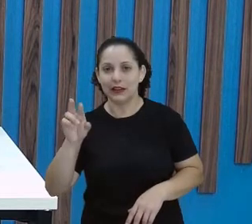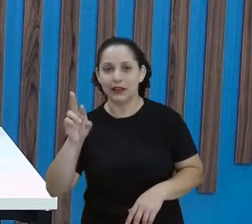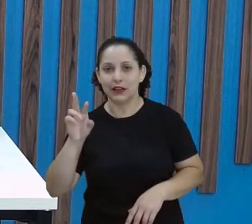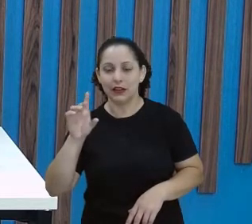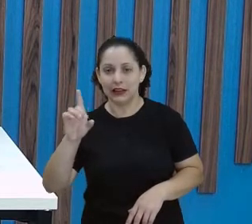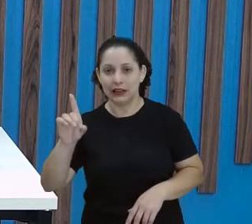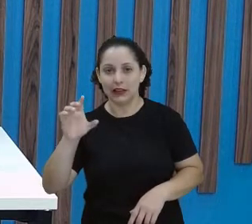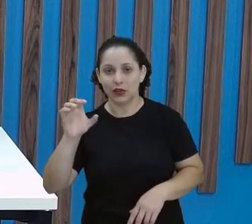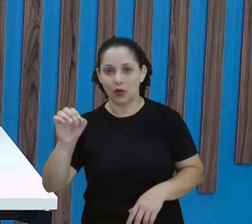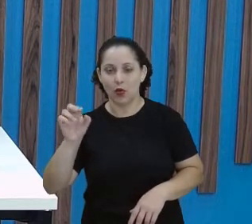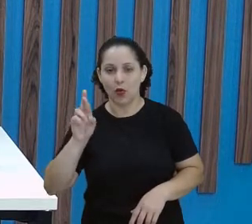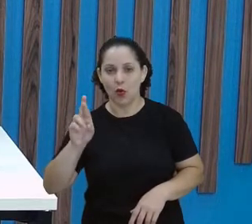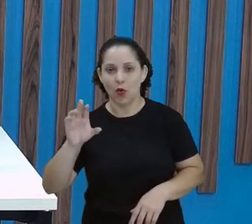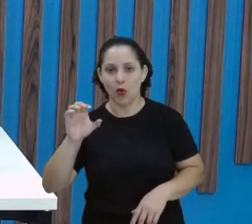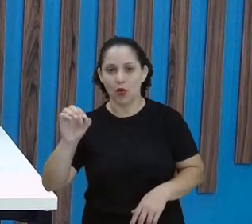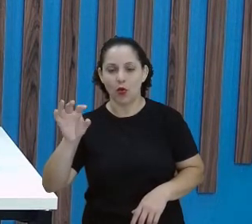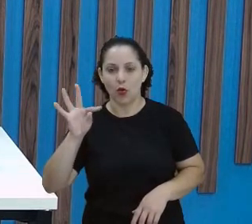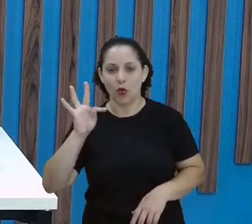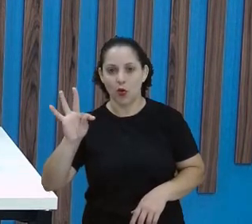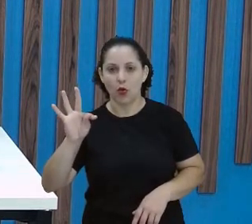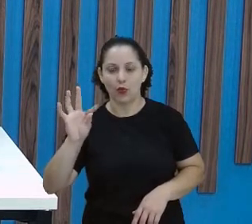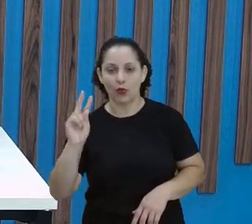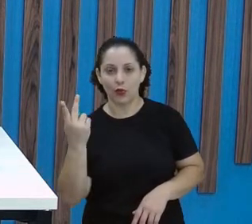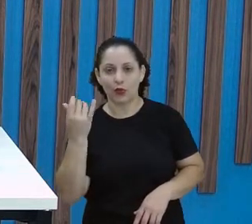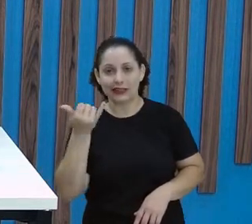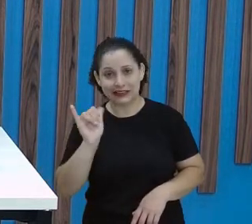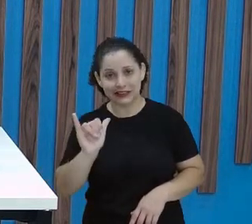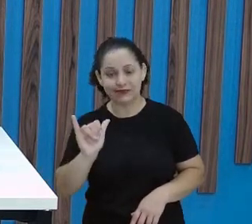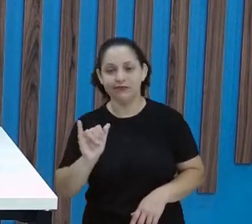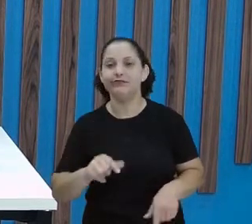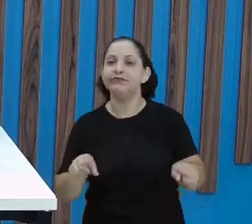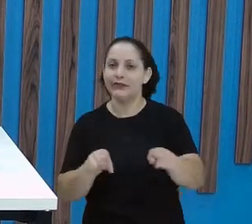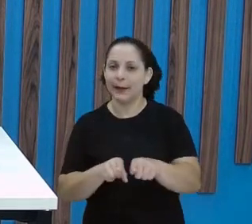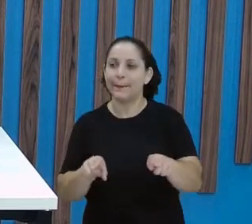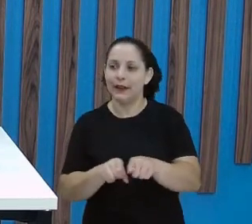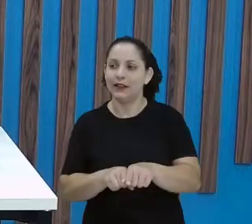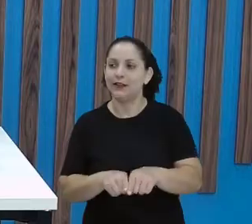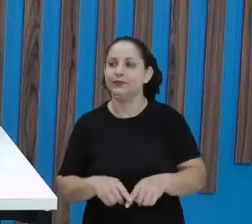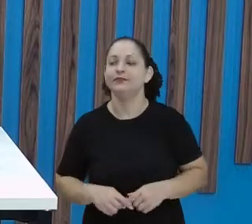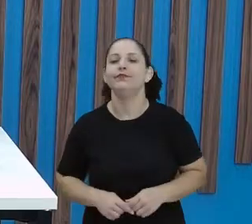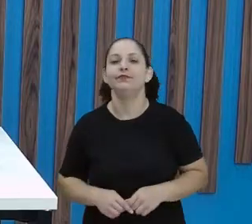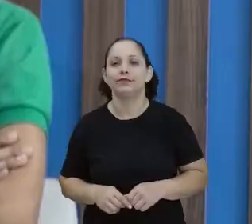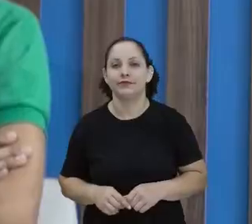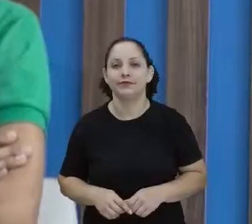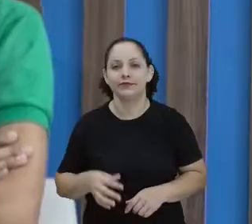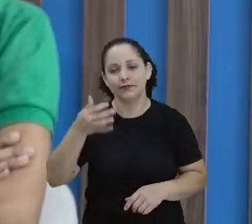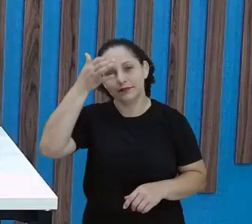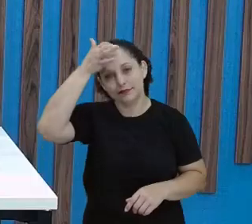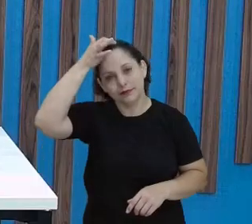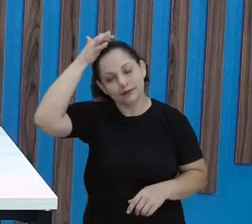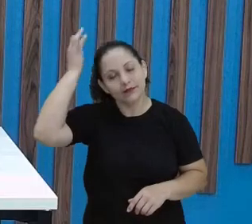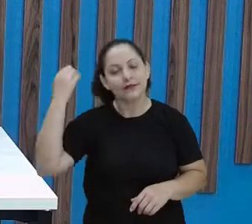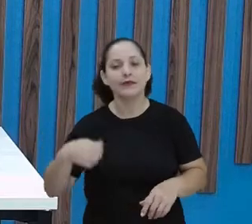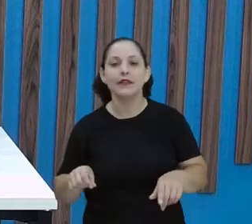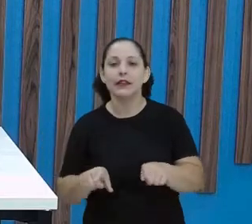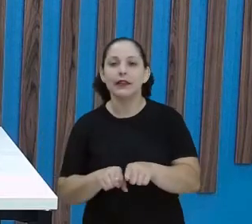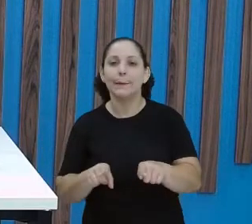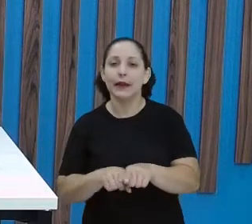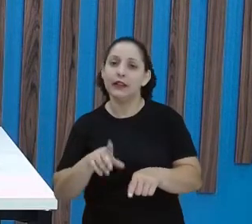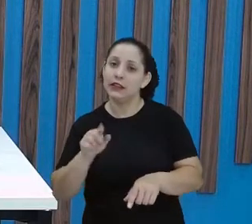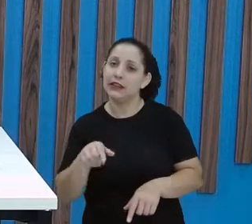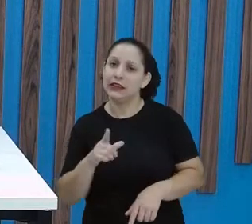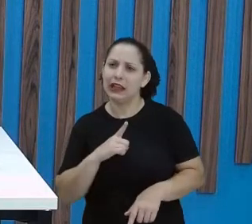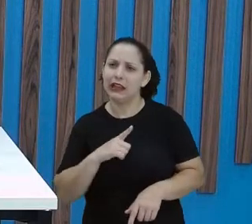é com o som. Mas tem Dorothy que é com T, H, não é isso? T, H, I. T, H, I. É. Essa daí é T, H, Dorothy com I,